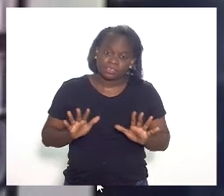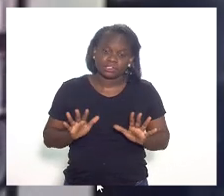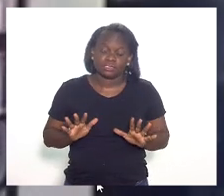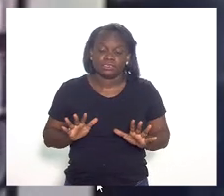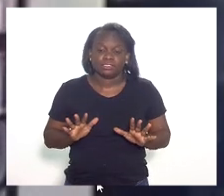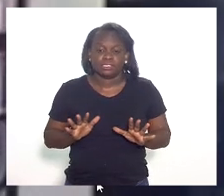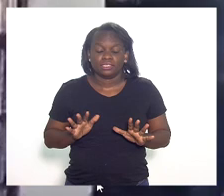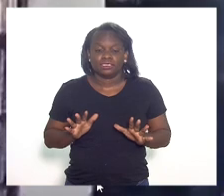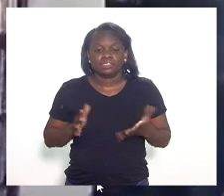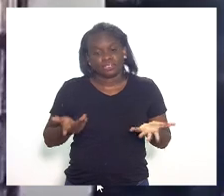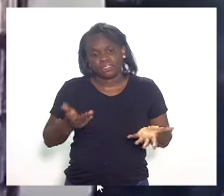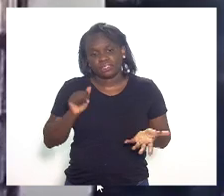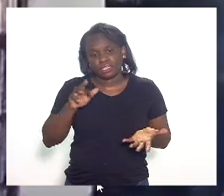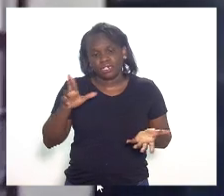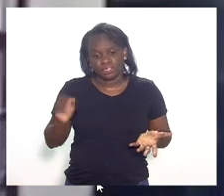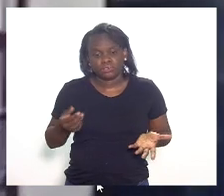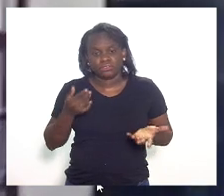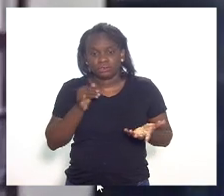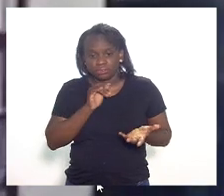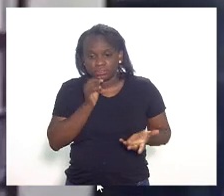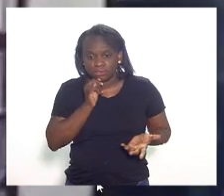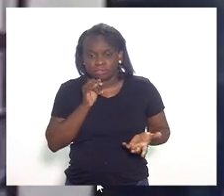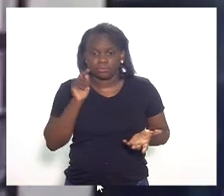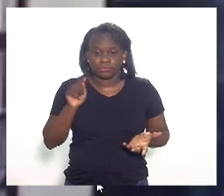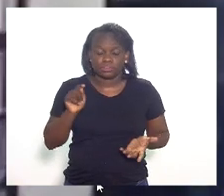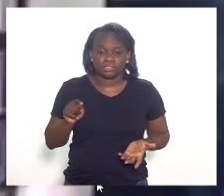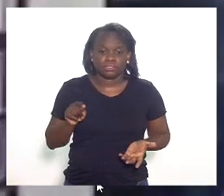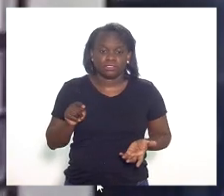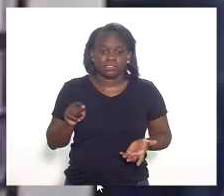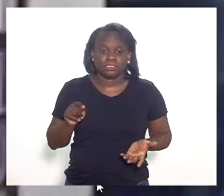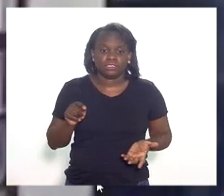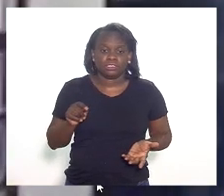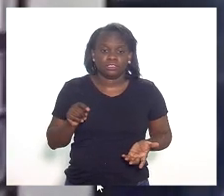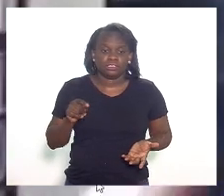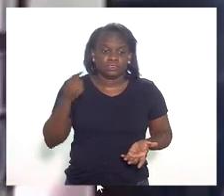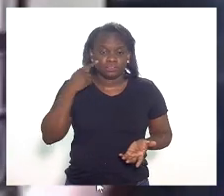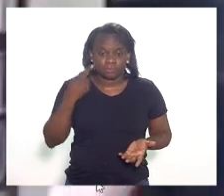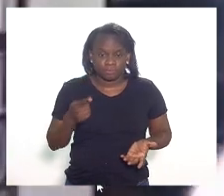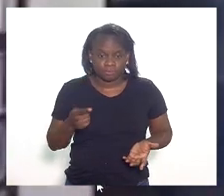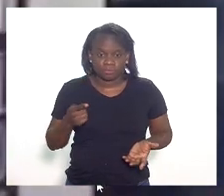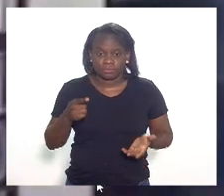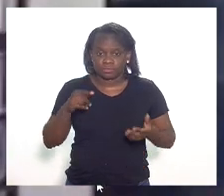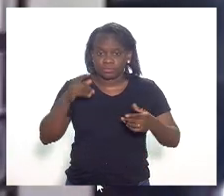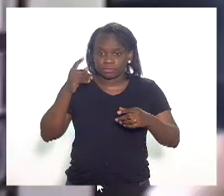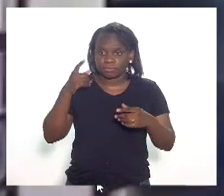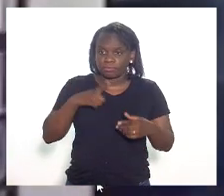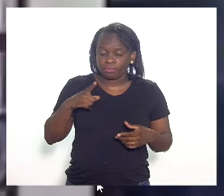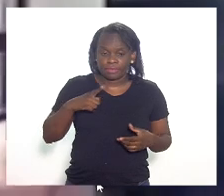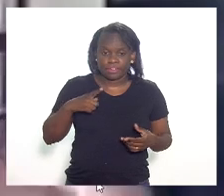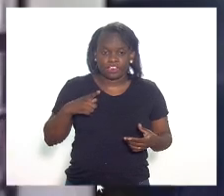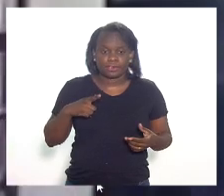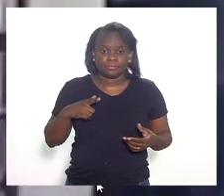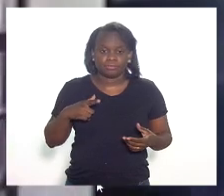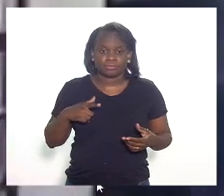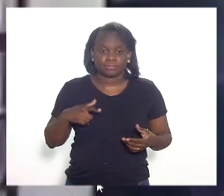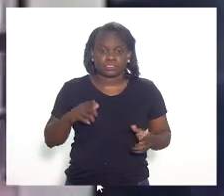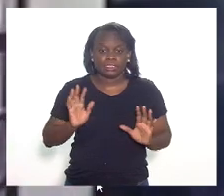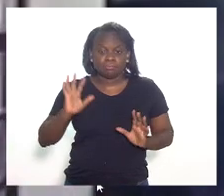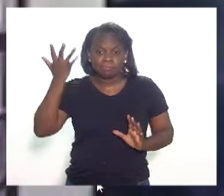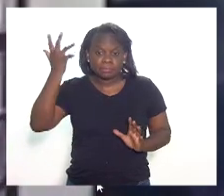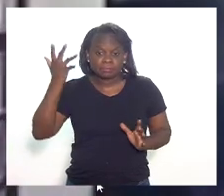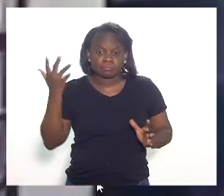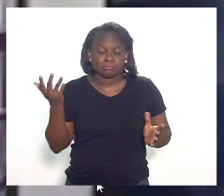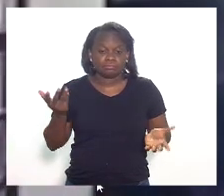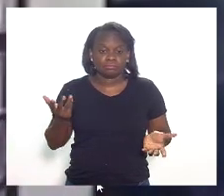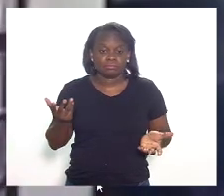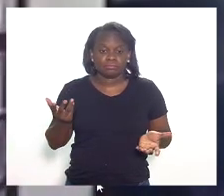que quando você se repara, se depara com uma situação